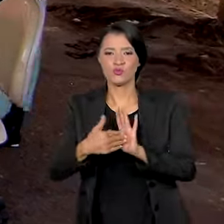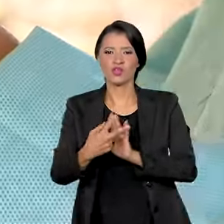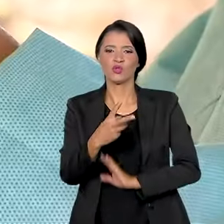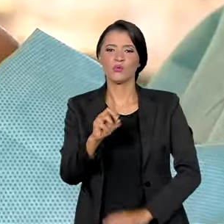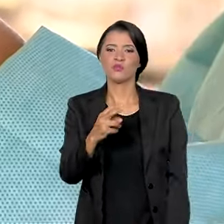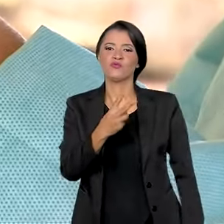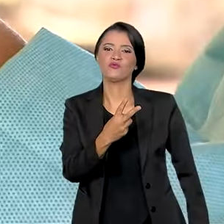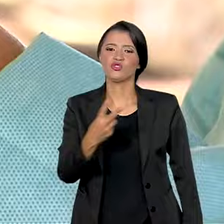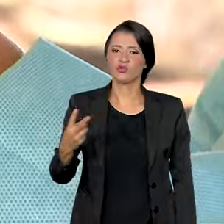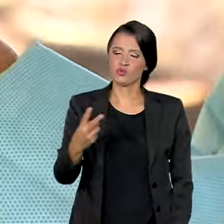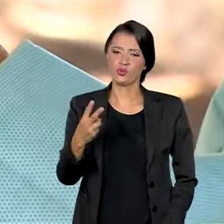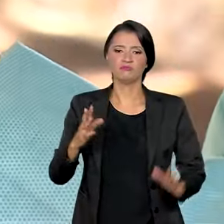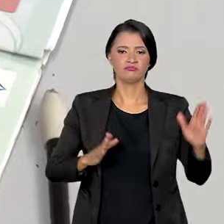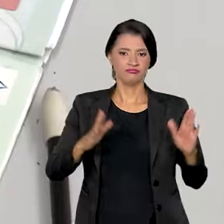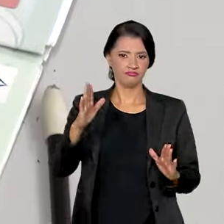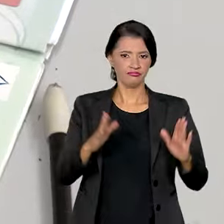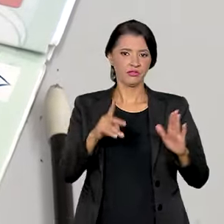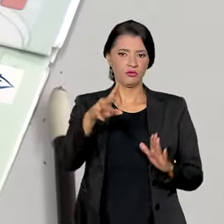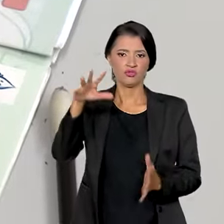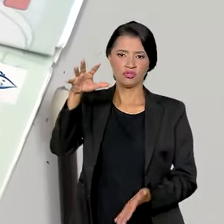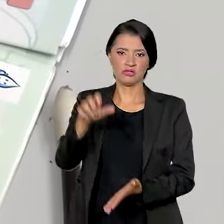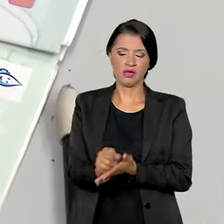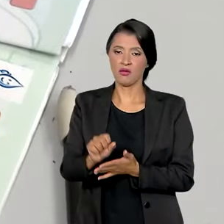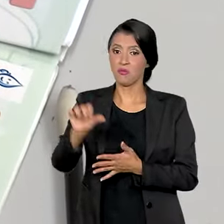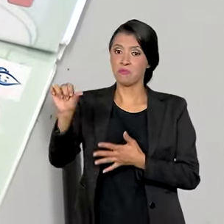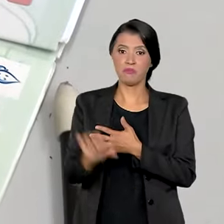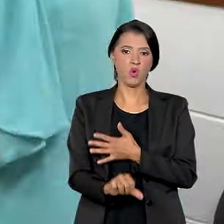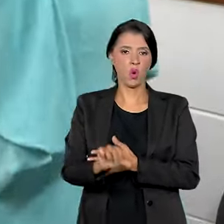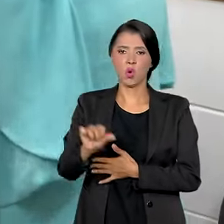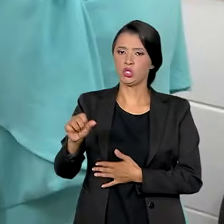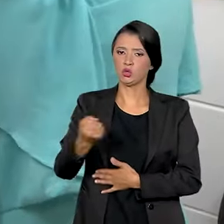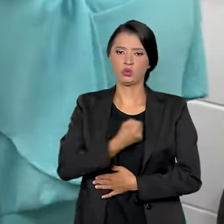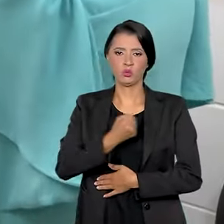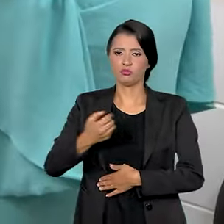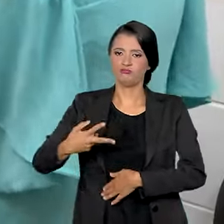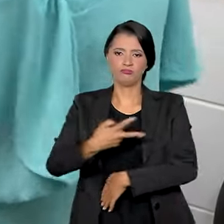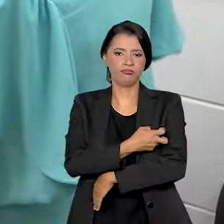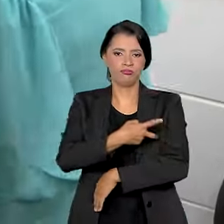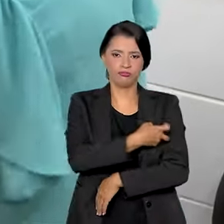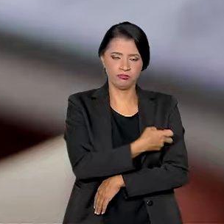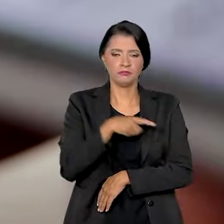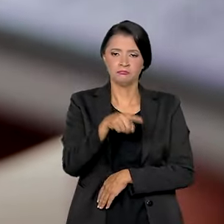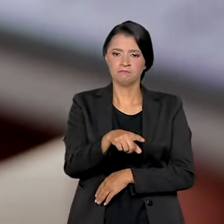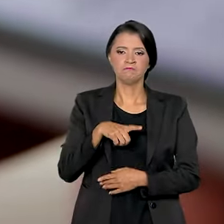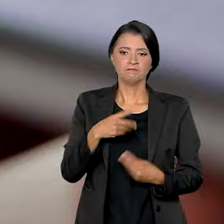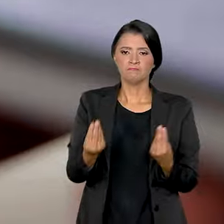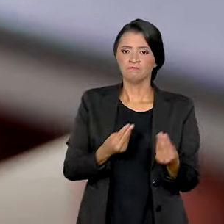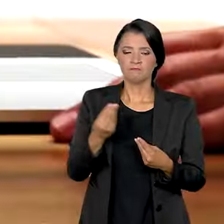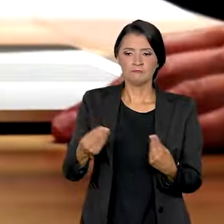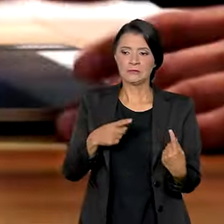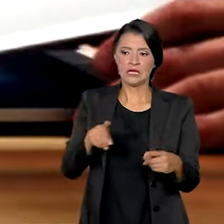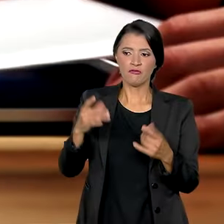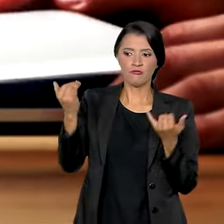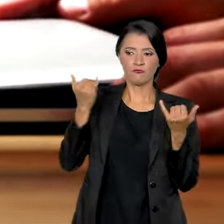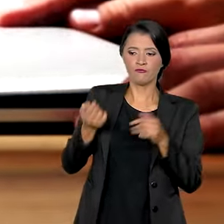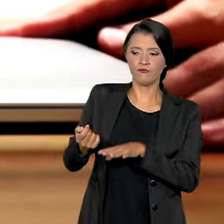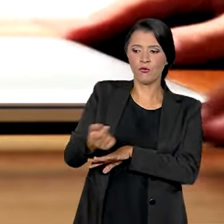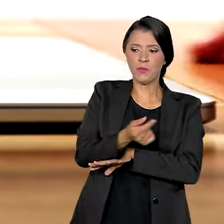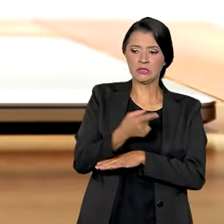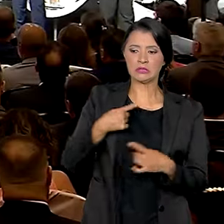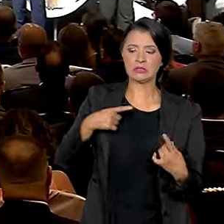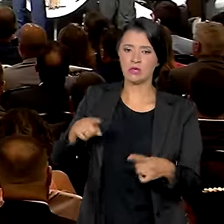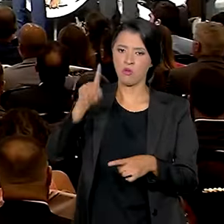e 2022, quando foram registrados os piores índices de cobertura, o enfrentamento à